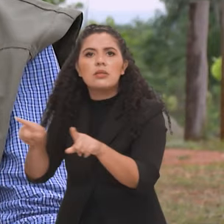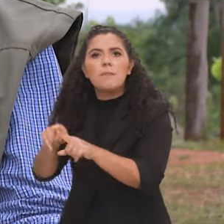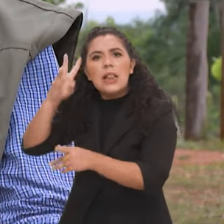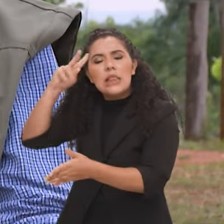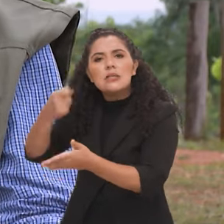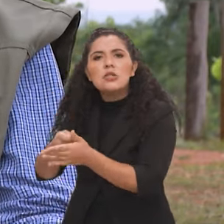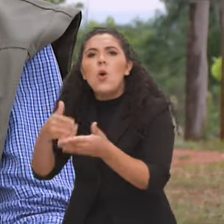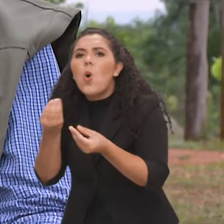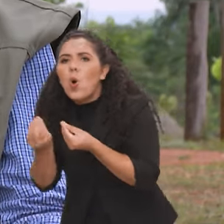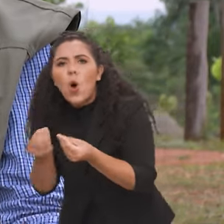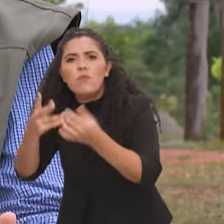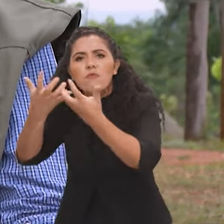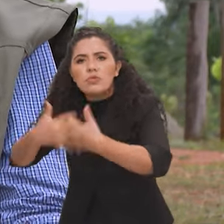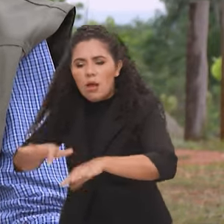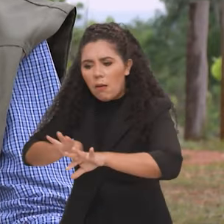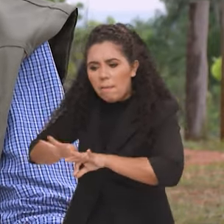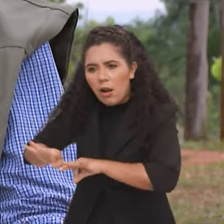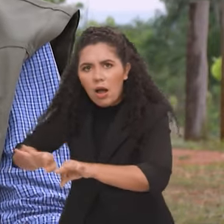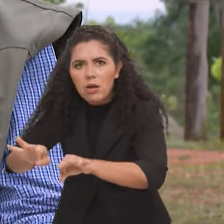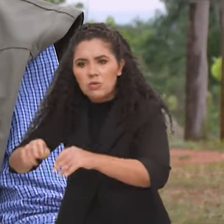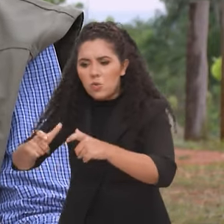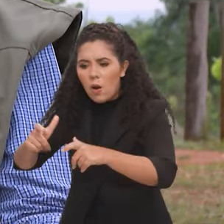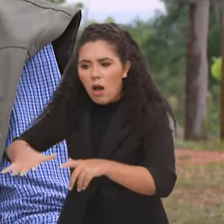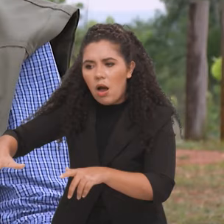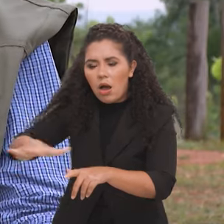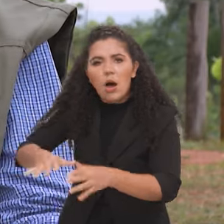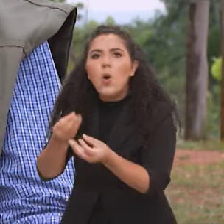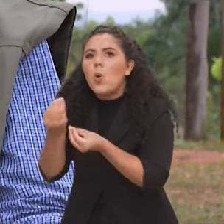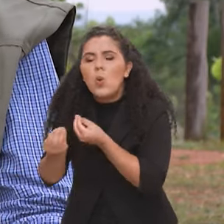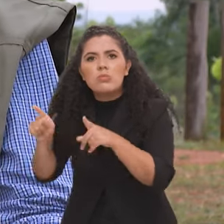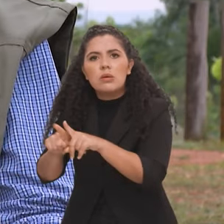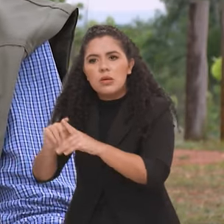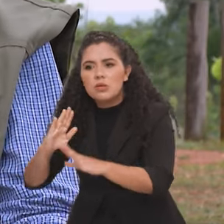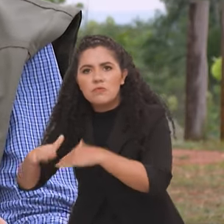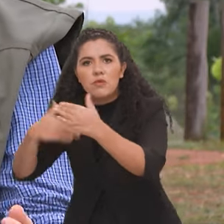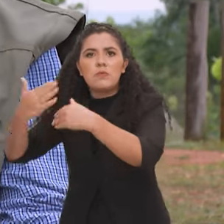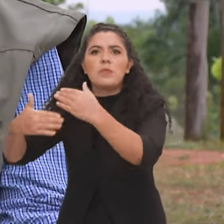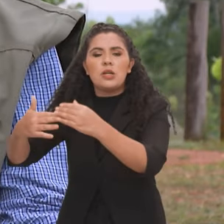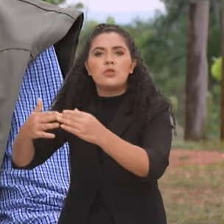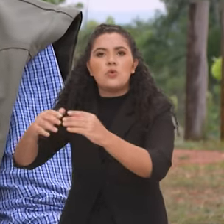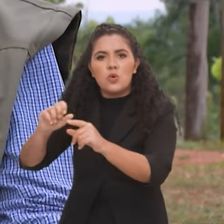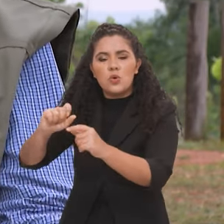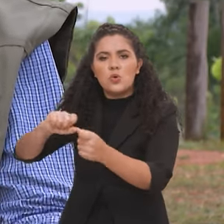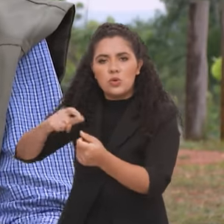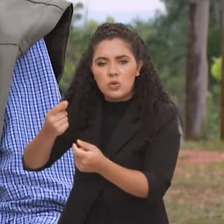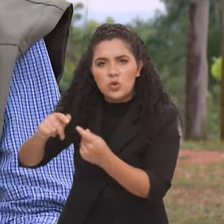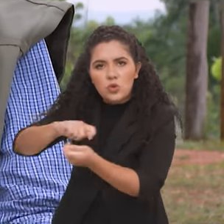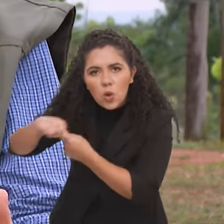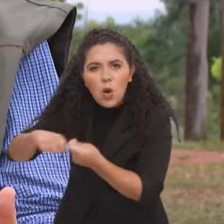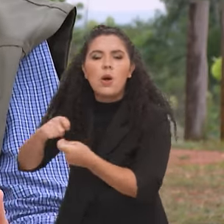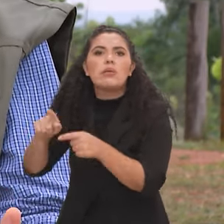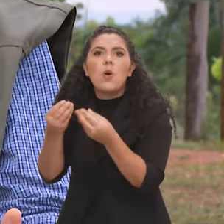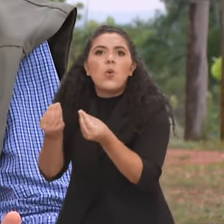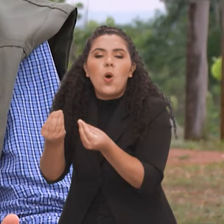define qual é o plano, como é que vai ser o plano de manejo daquela área, como é que vai ser o desenvolvimento socioeconômico, como é que a educação, como é